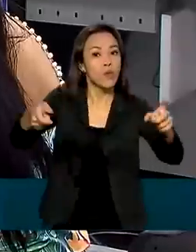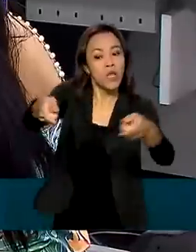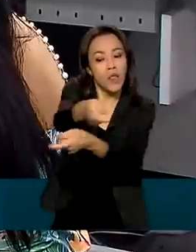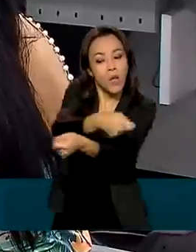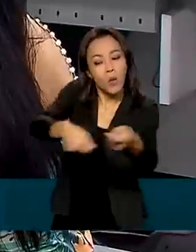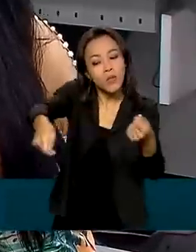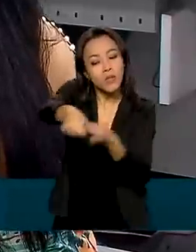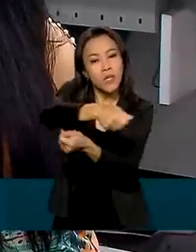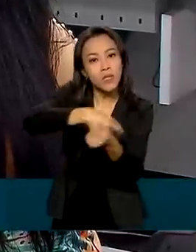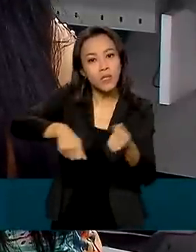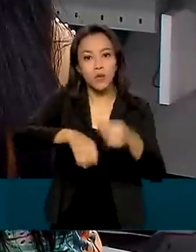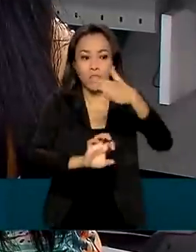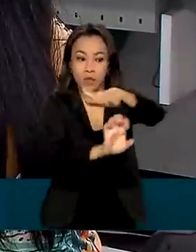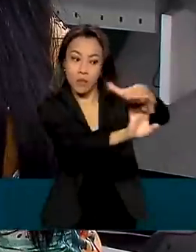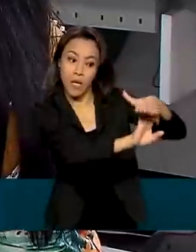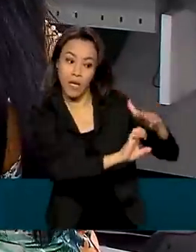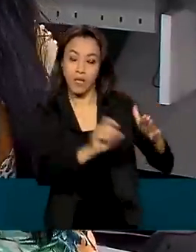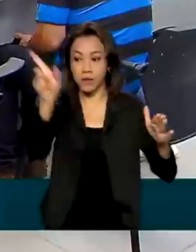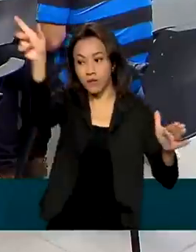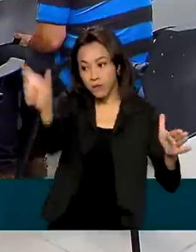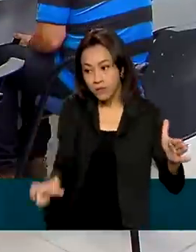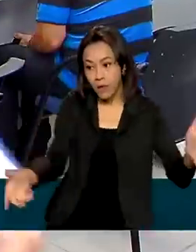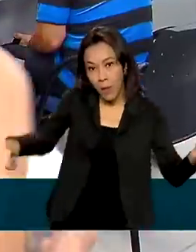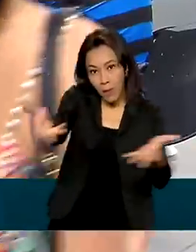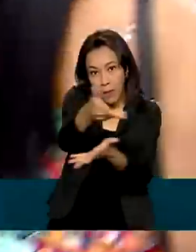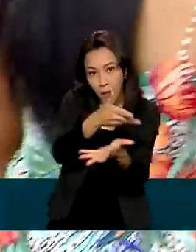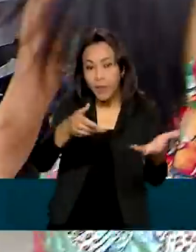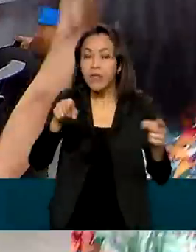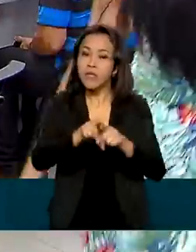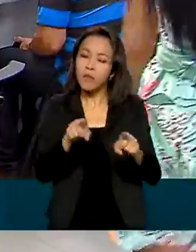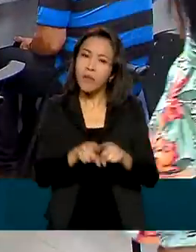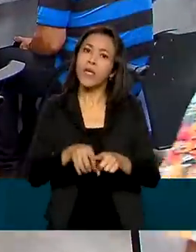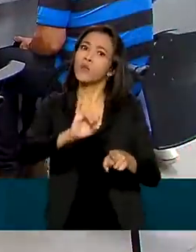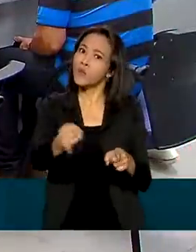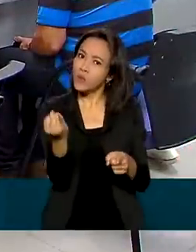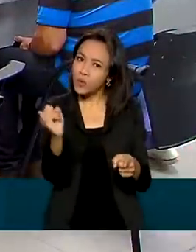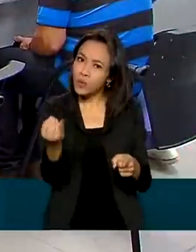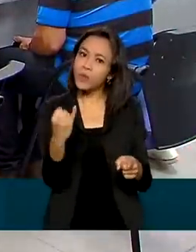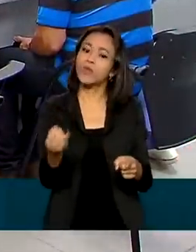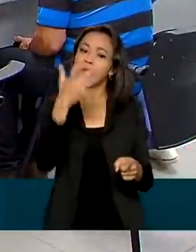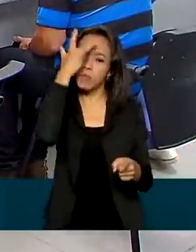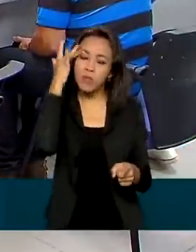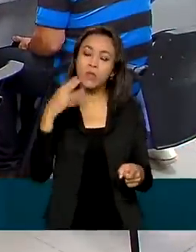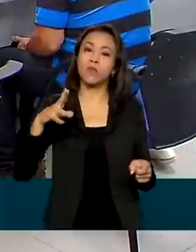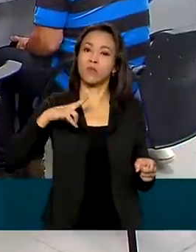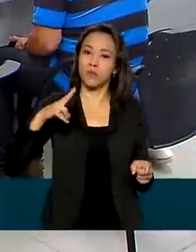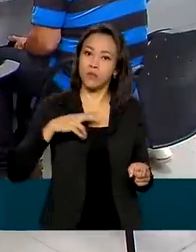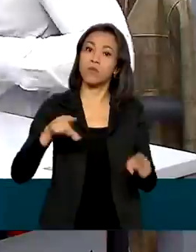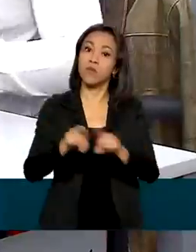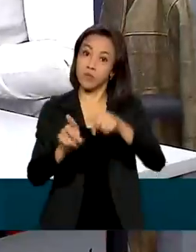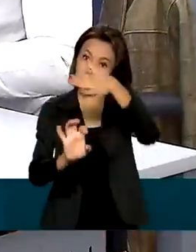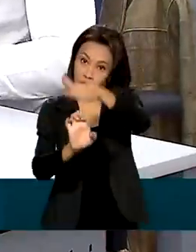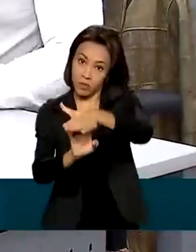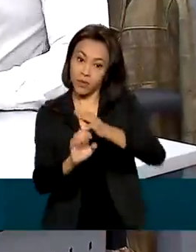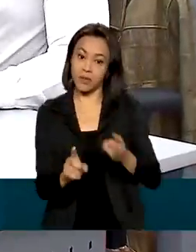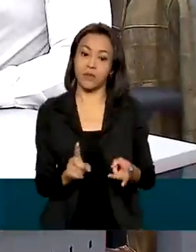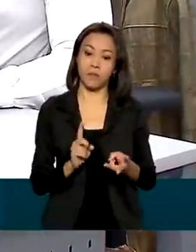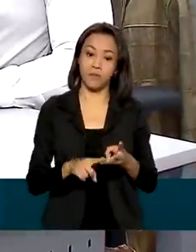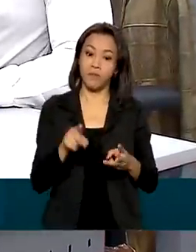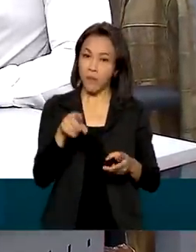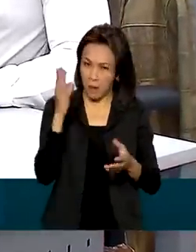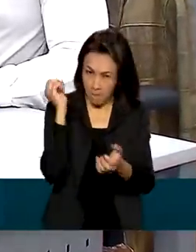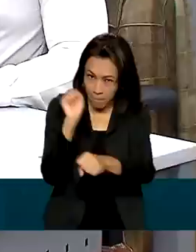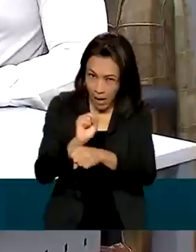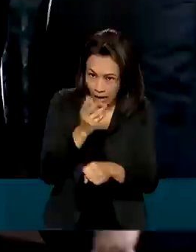micro e pequenas empresas e a adequação das taxas de juros para pessoas físicas e jurídicas. E os feitos